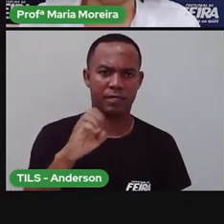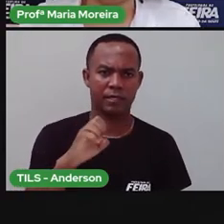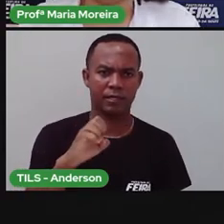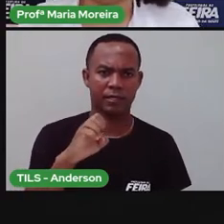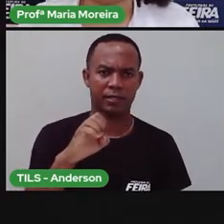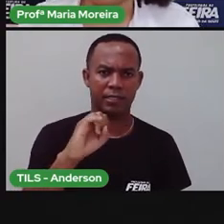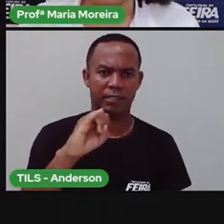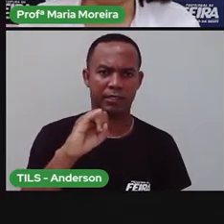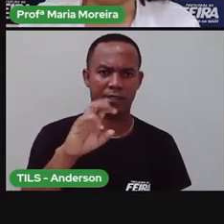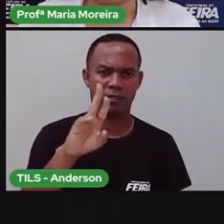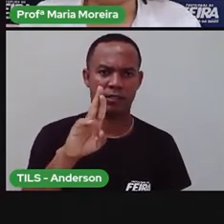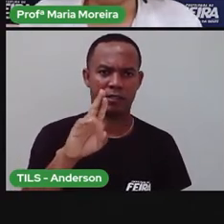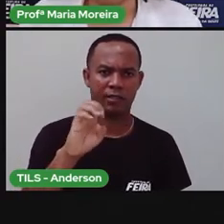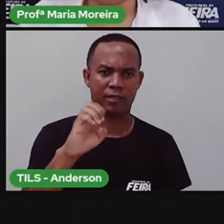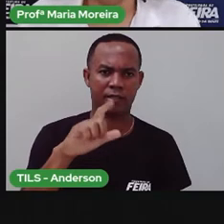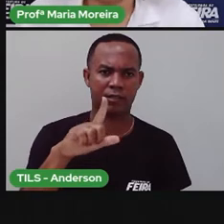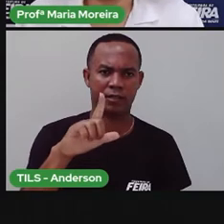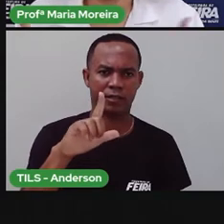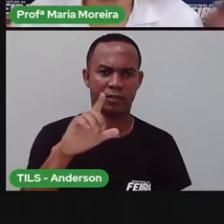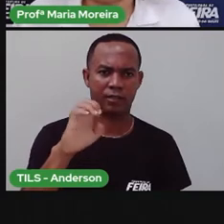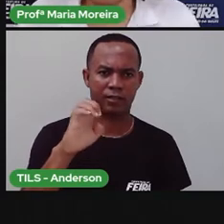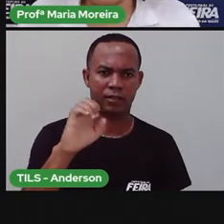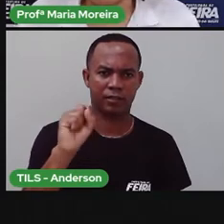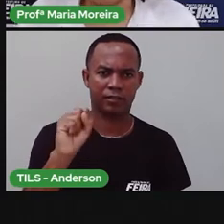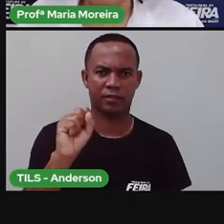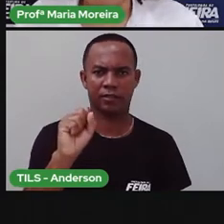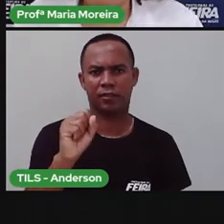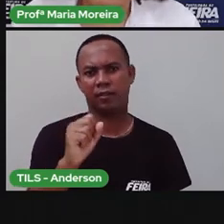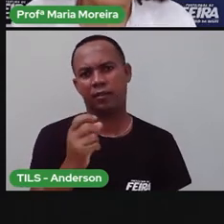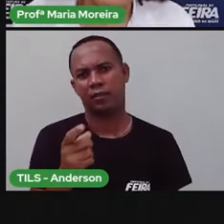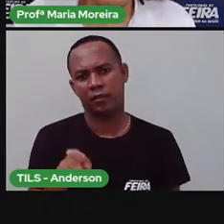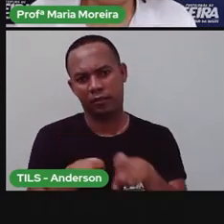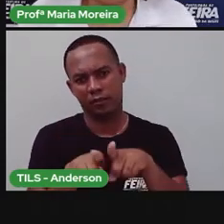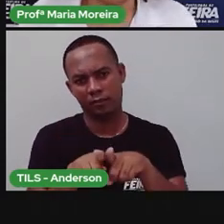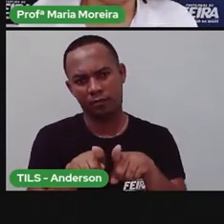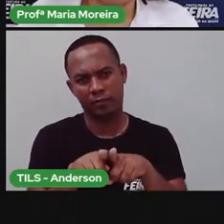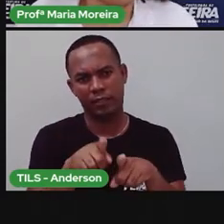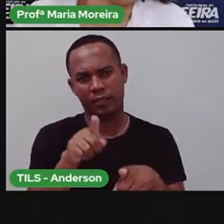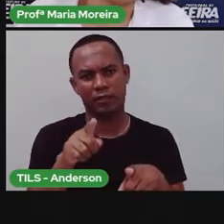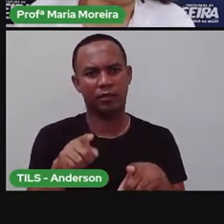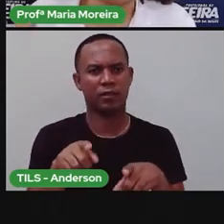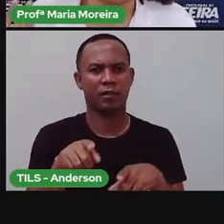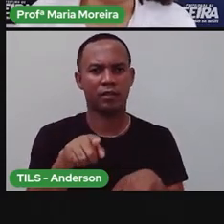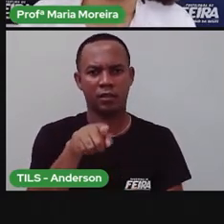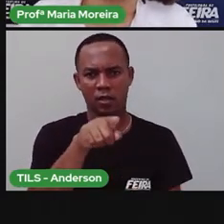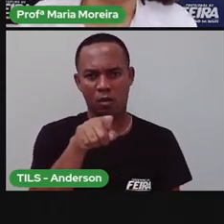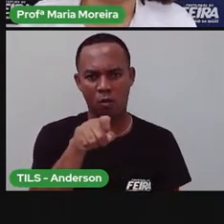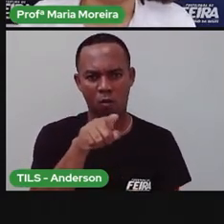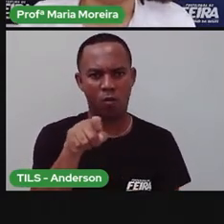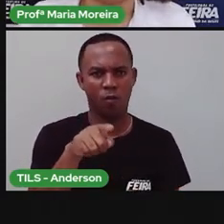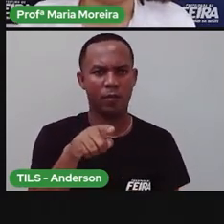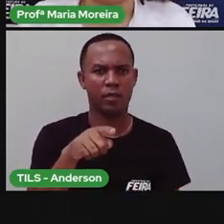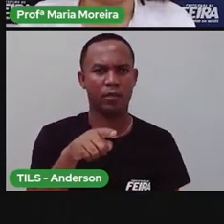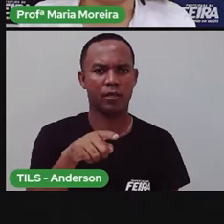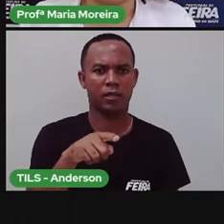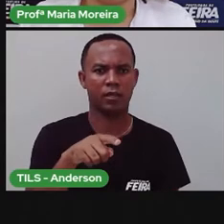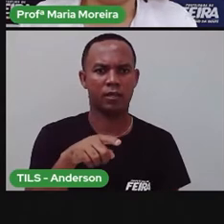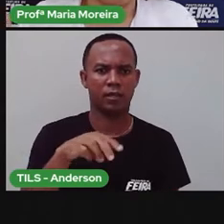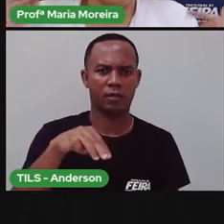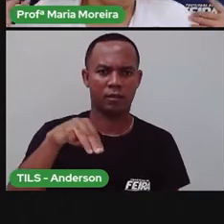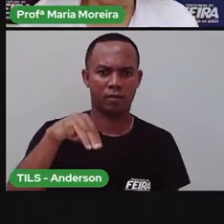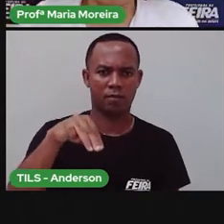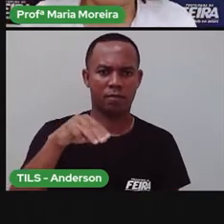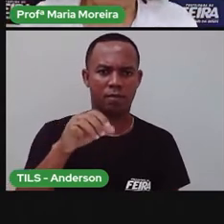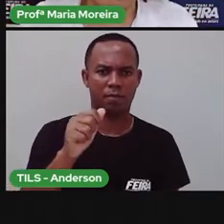E Carlos Drummond de Andrade. Esses três aí são grandes escritores que no decorrer da vida de vocês, educacional,